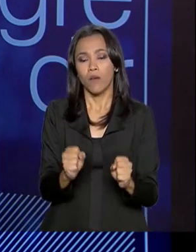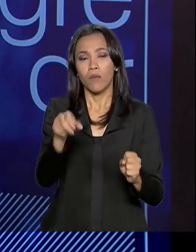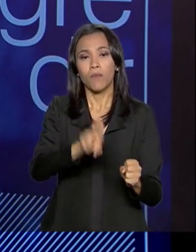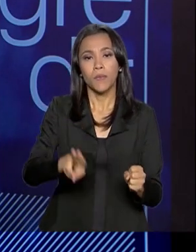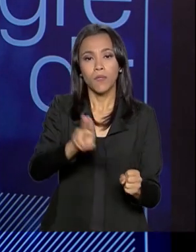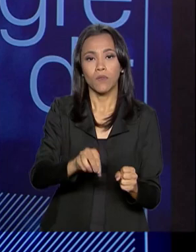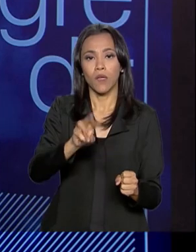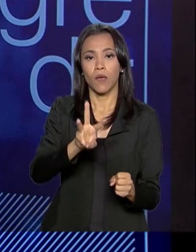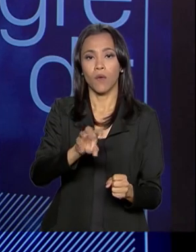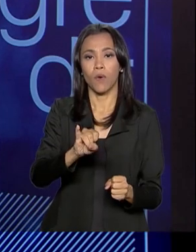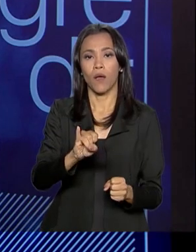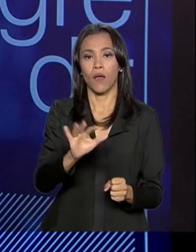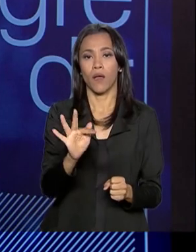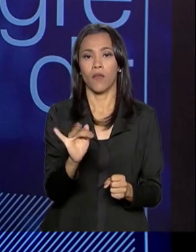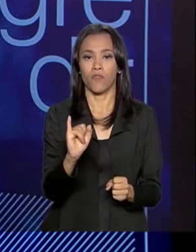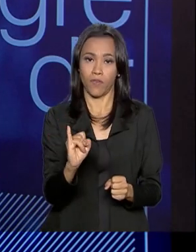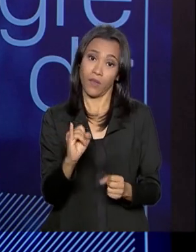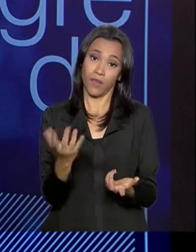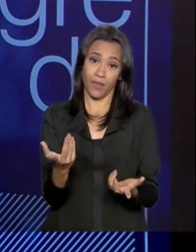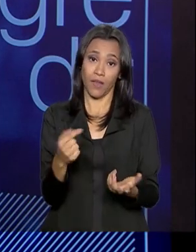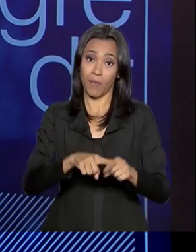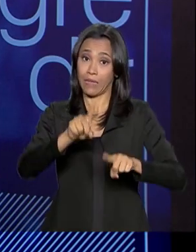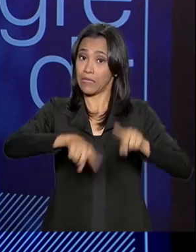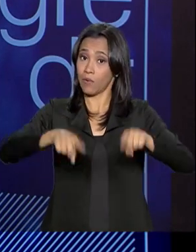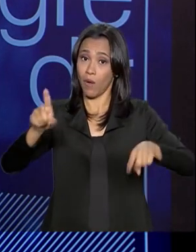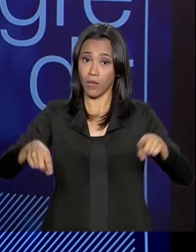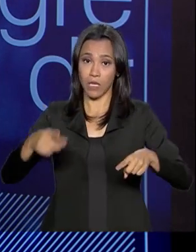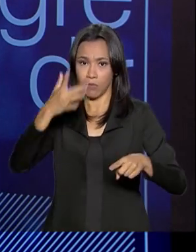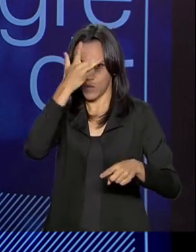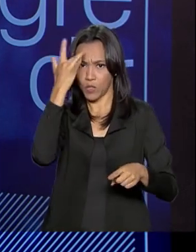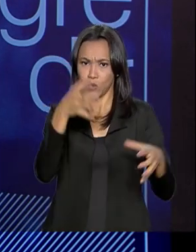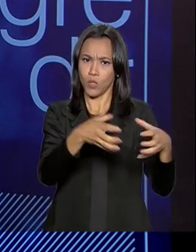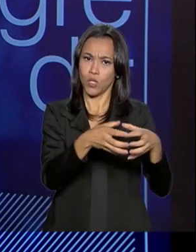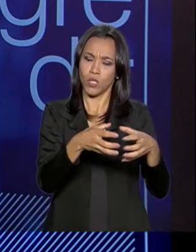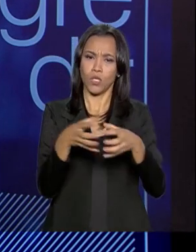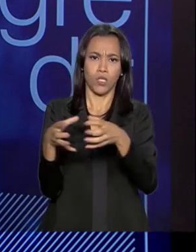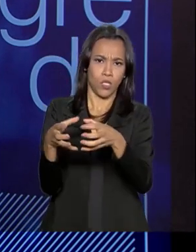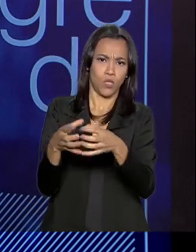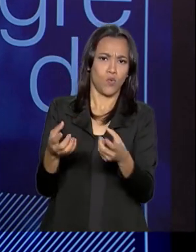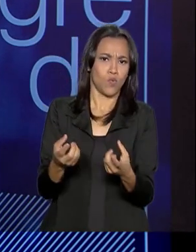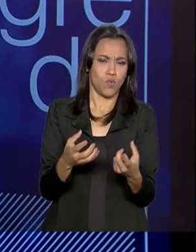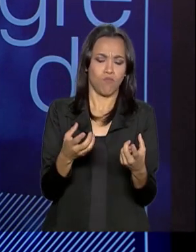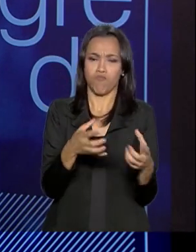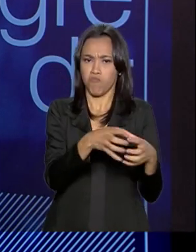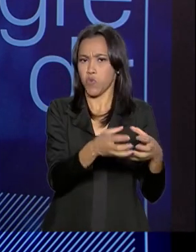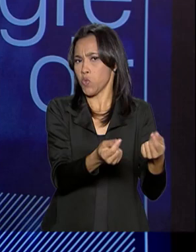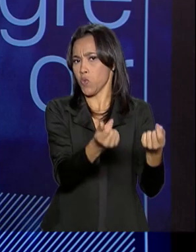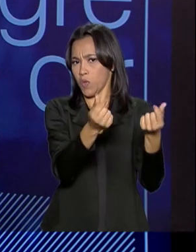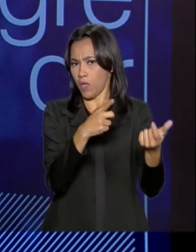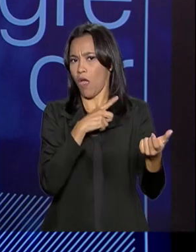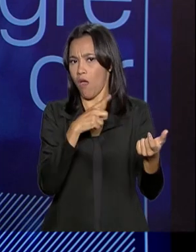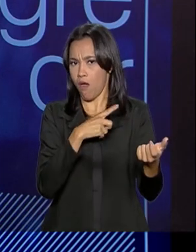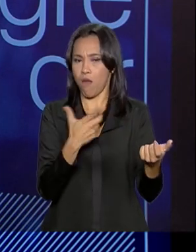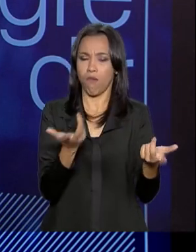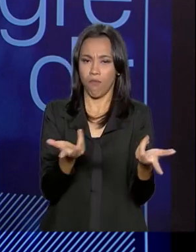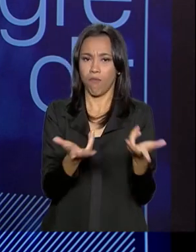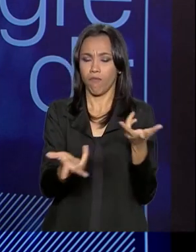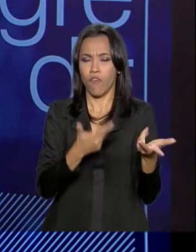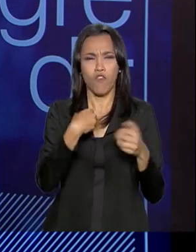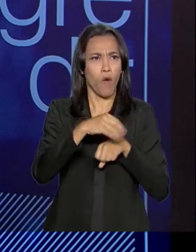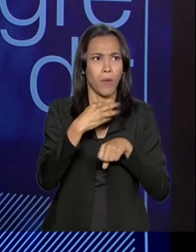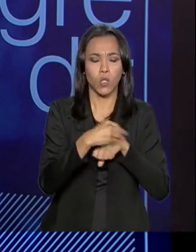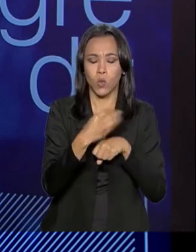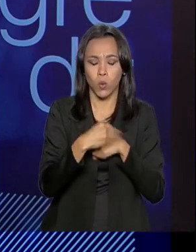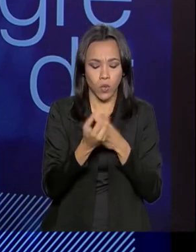essa é outra grande desigualdade que nós temos. Os jovens de classe média têm Wi-Fi, vem uma quantidade incrível de informações